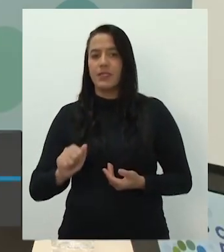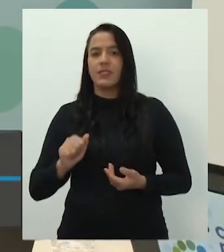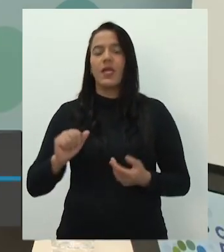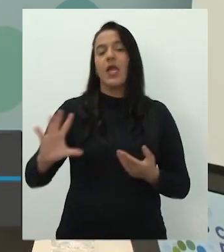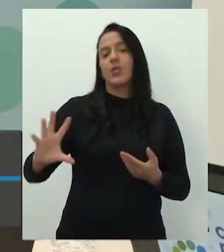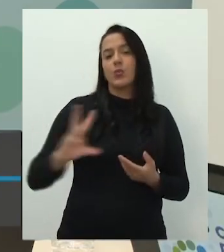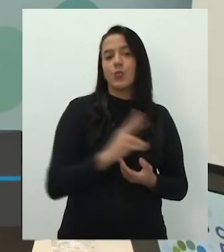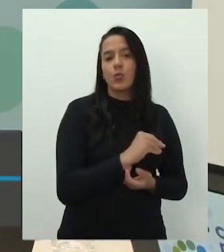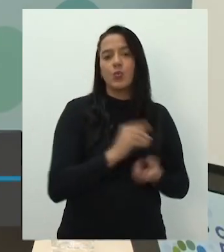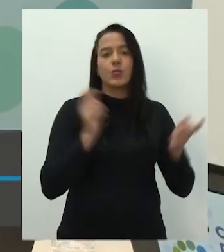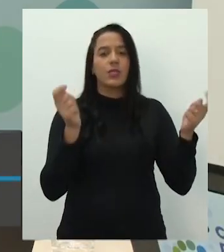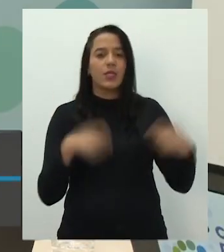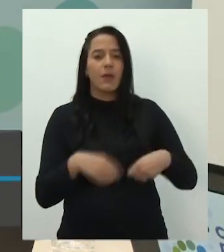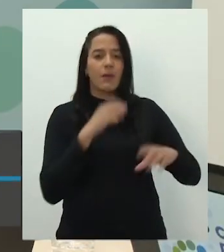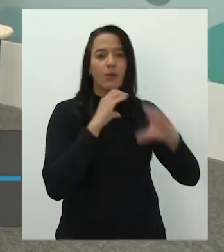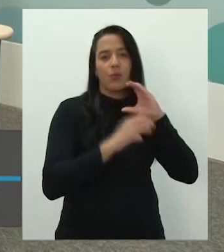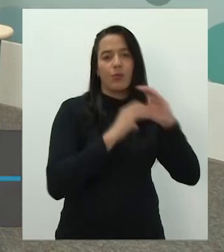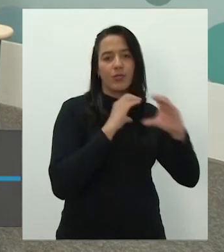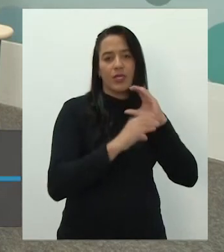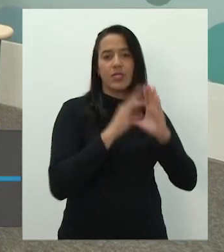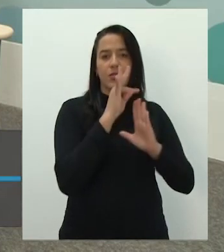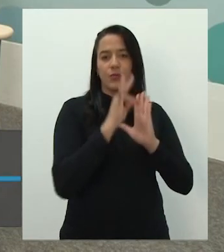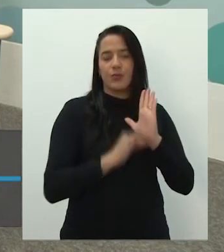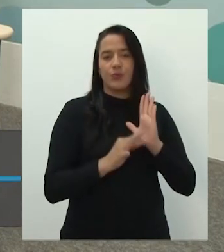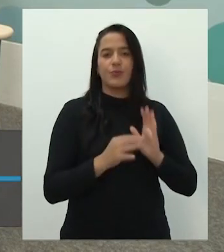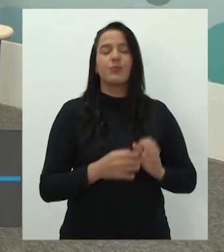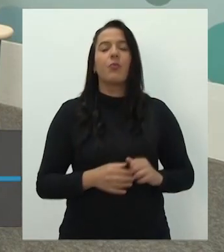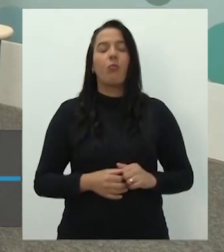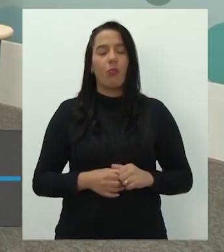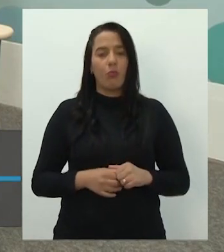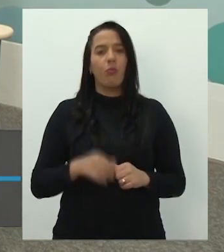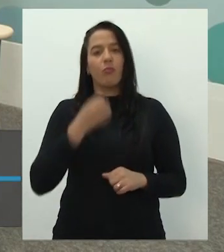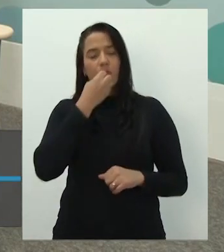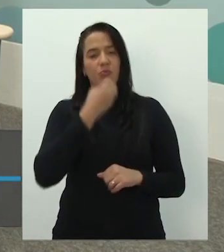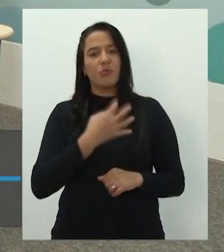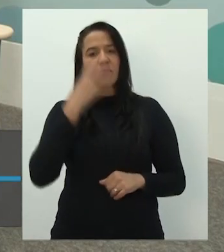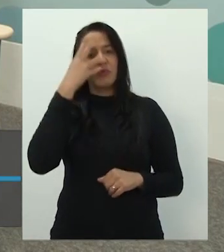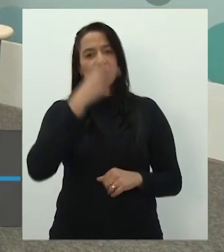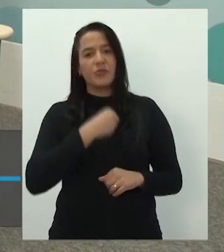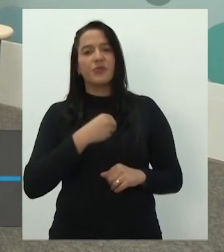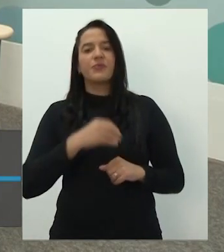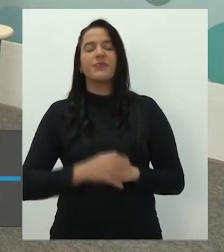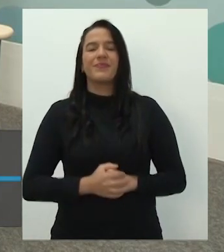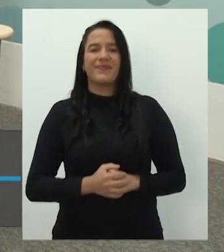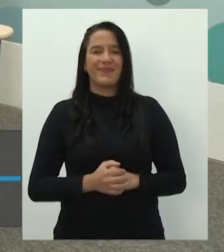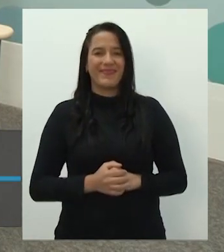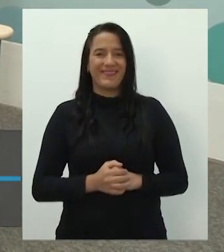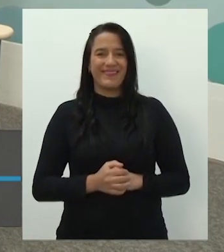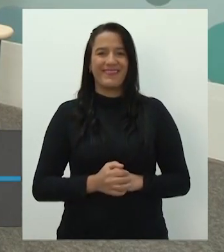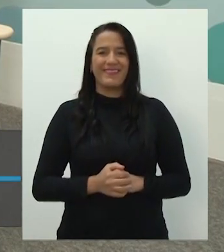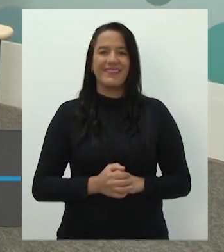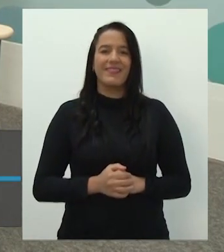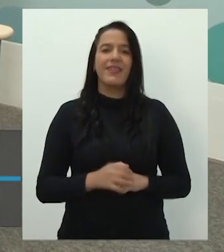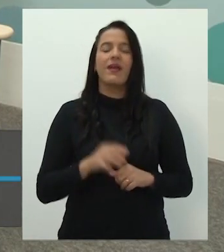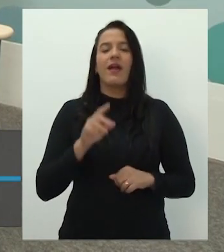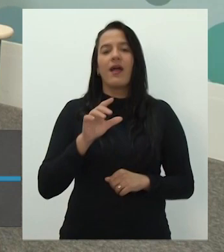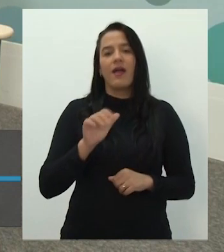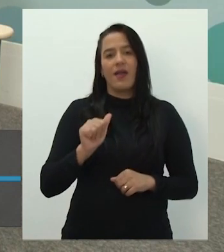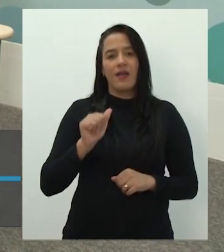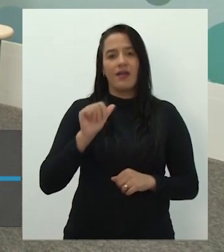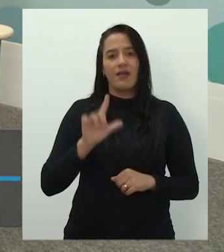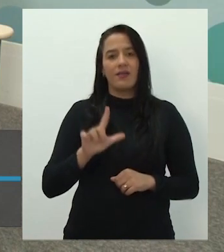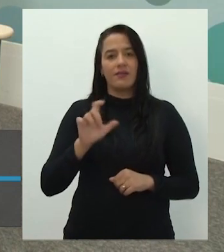permite a comunicação. Olha que linda, Maria Luíza, Maria Luíza é linda. Ó, o Alexandre fala palavra com